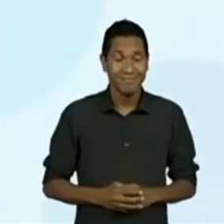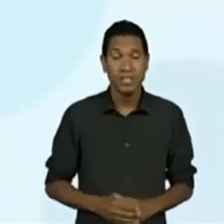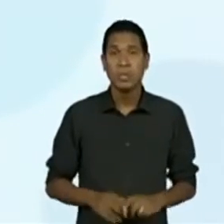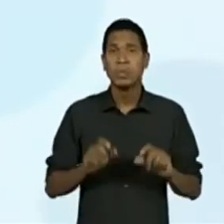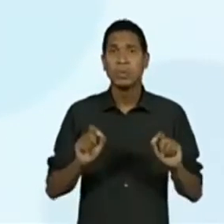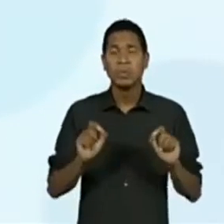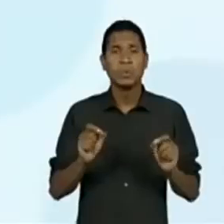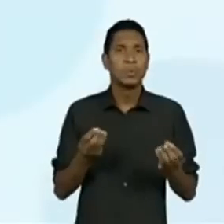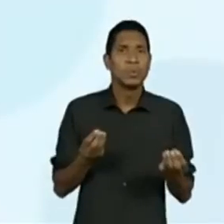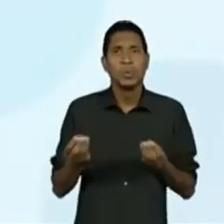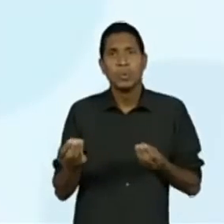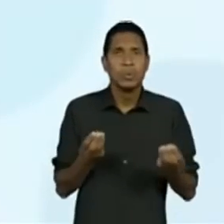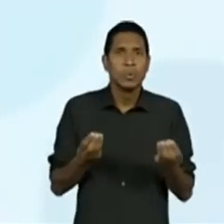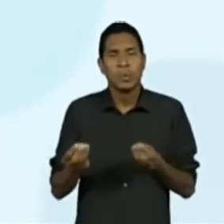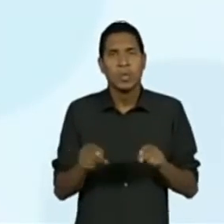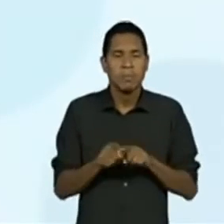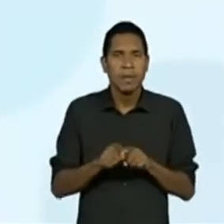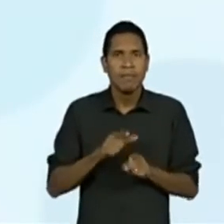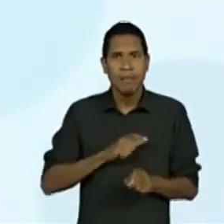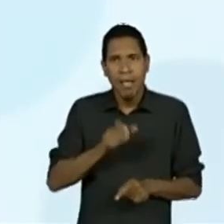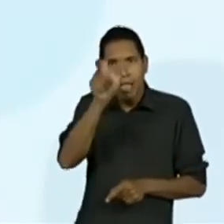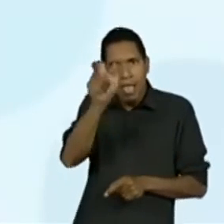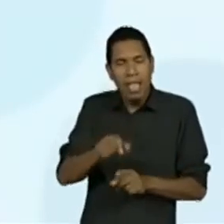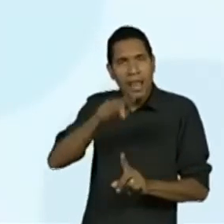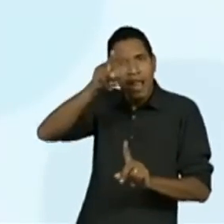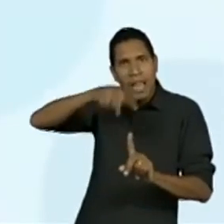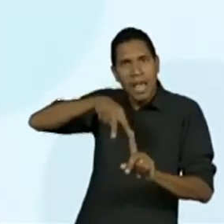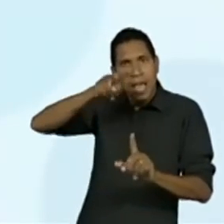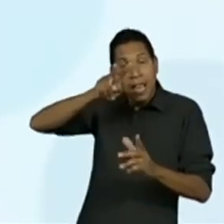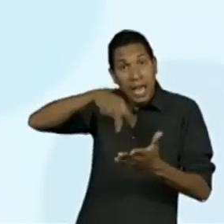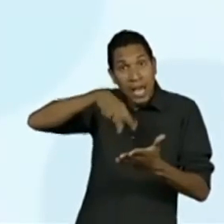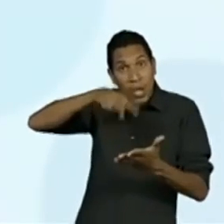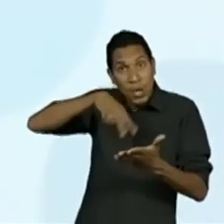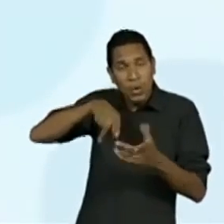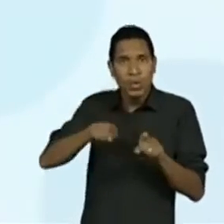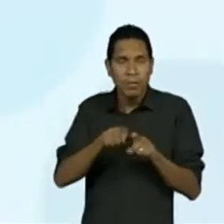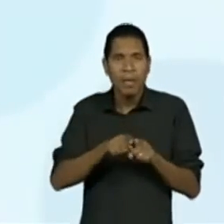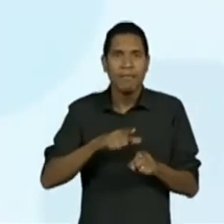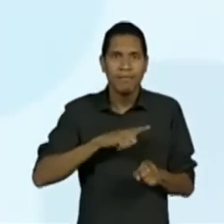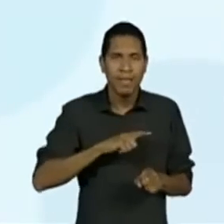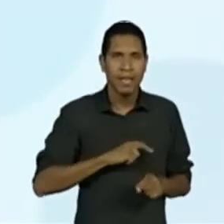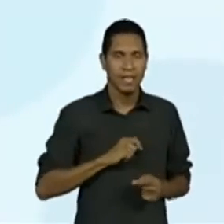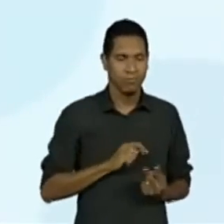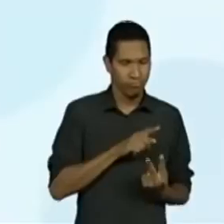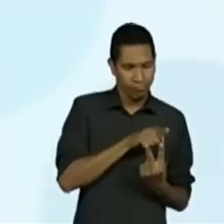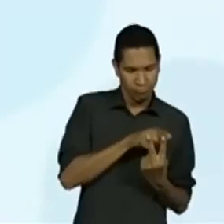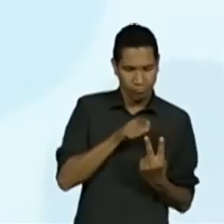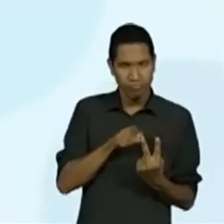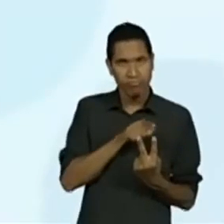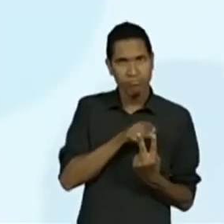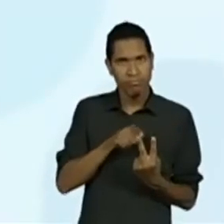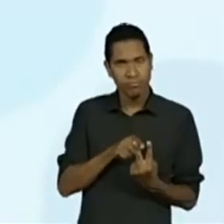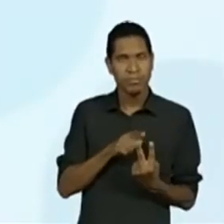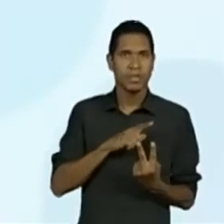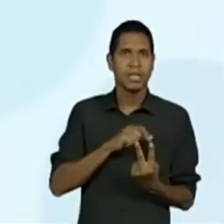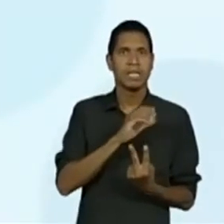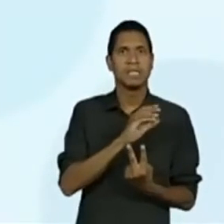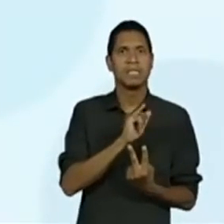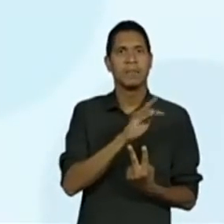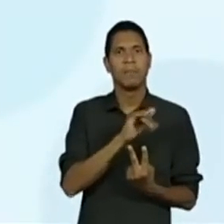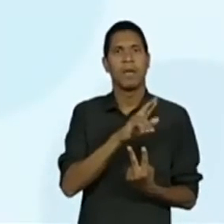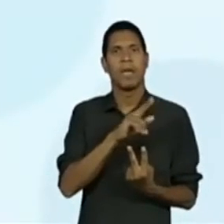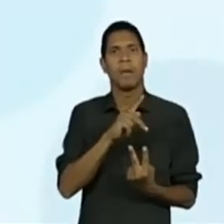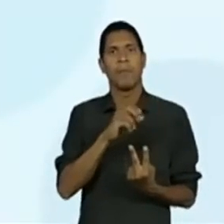interação com o leitor presente nos dois cyberpoemas? O que